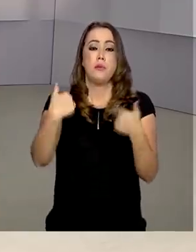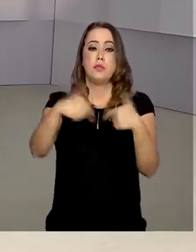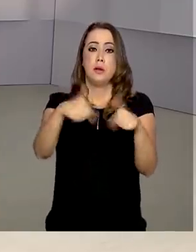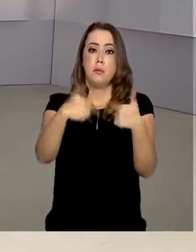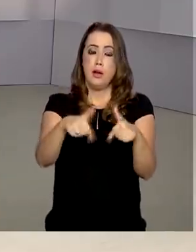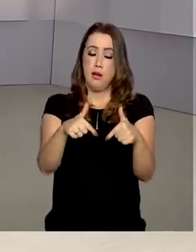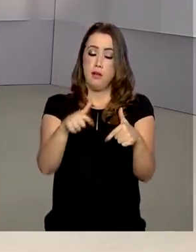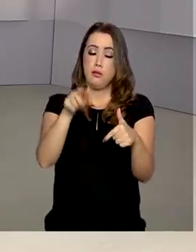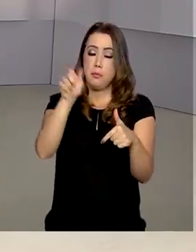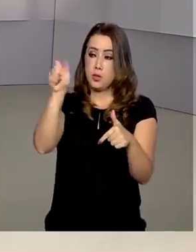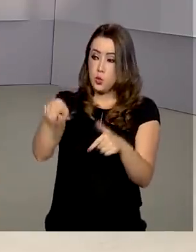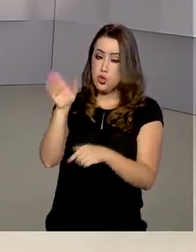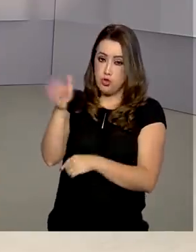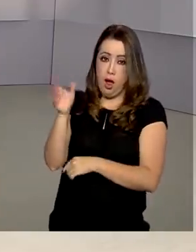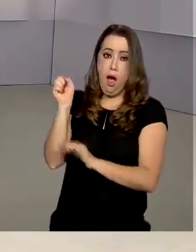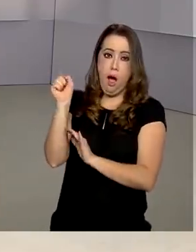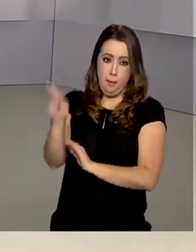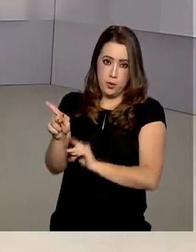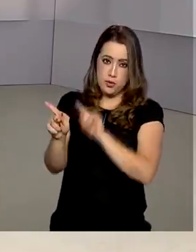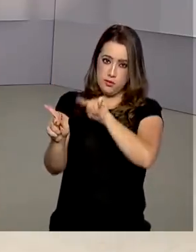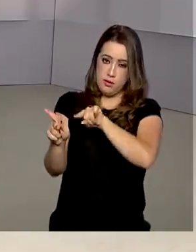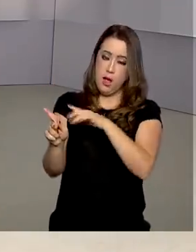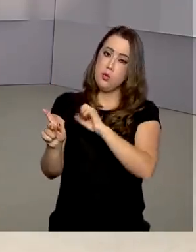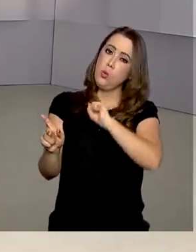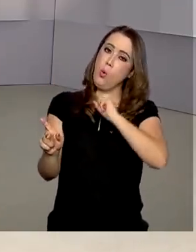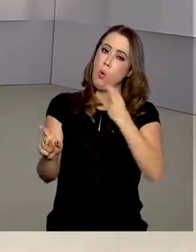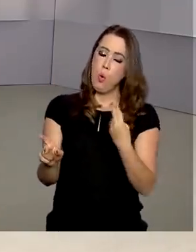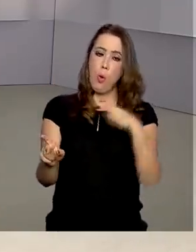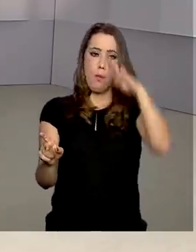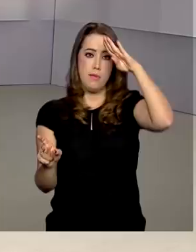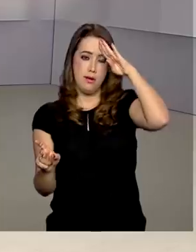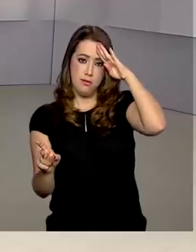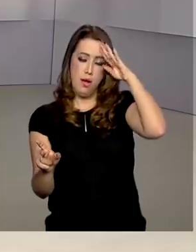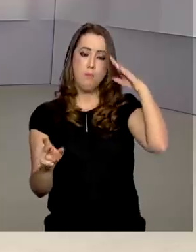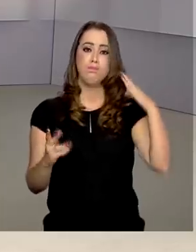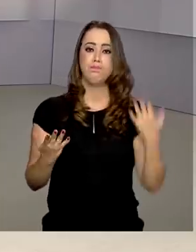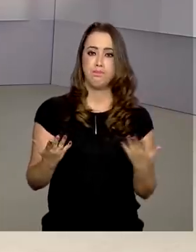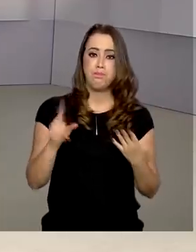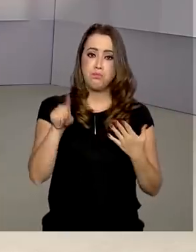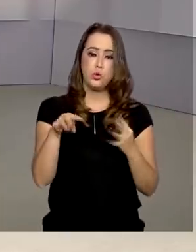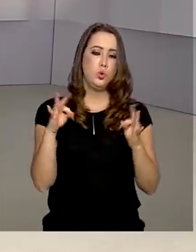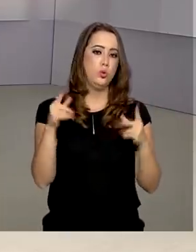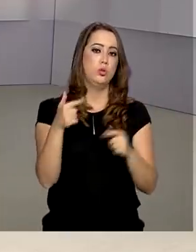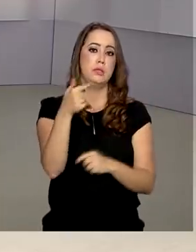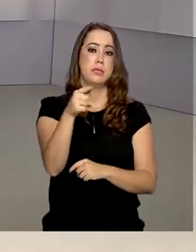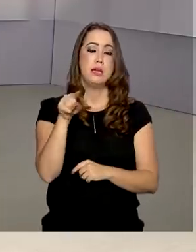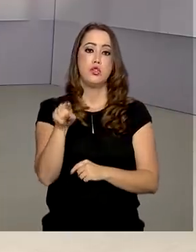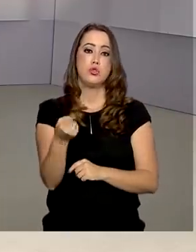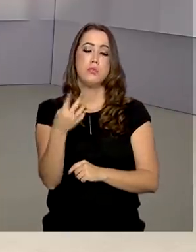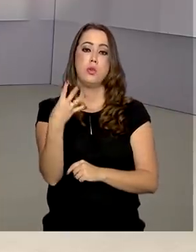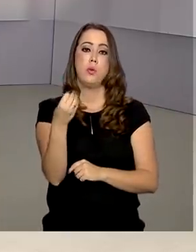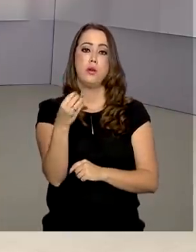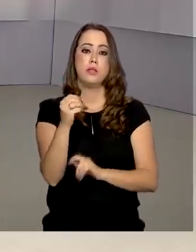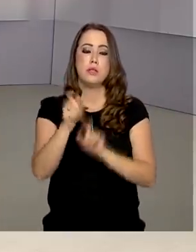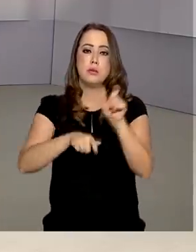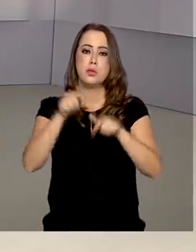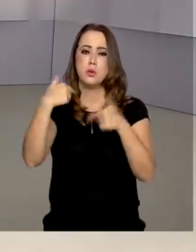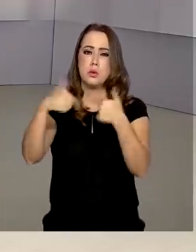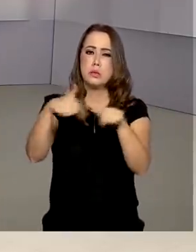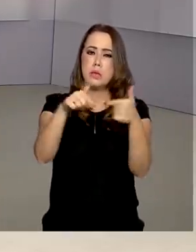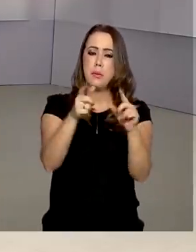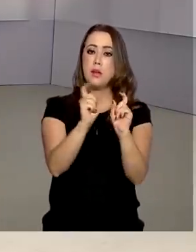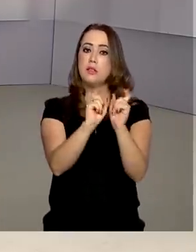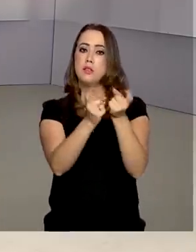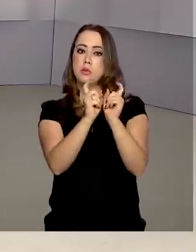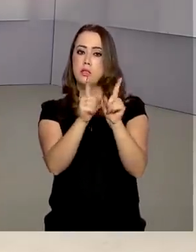servidores aposentados e militares inativos. Do total de vagas, 7.400 são para serviços